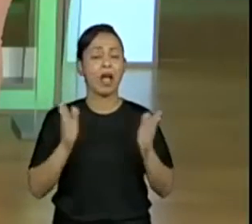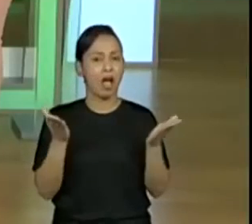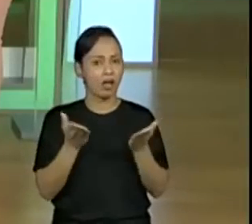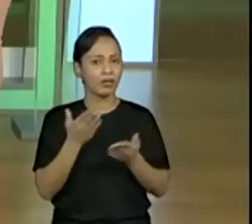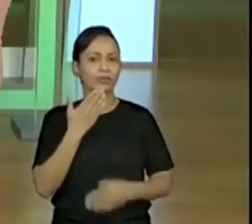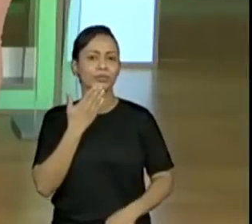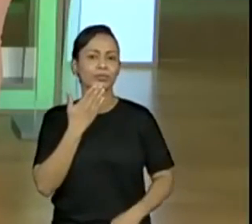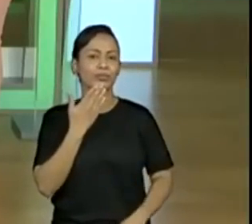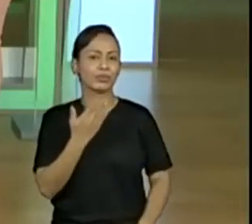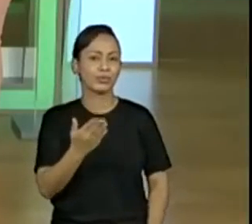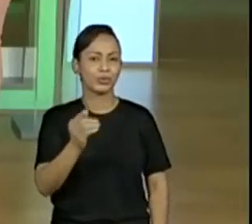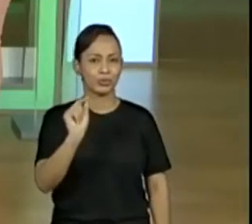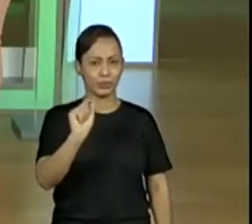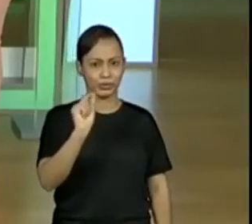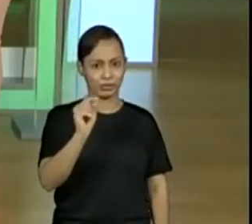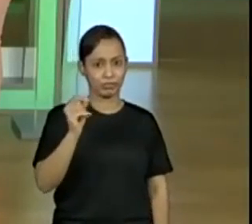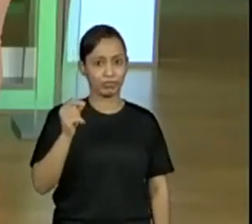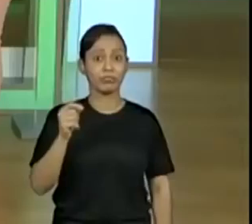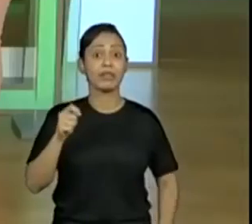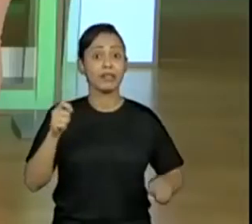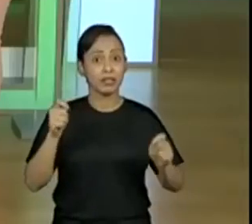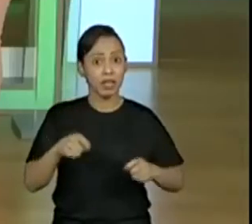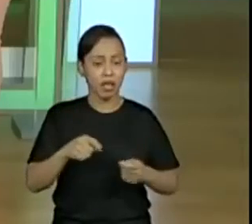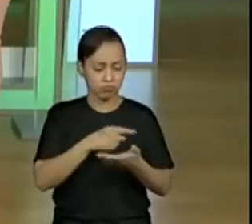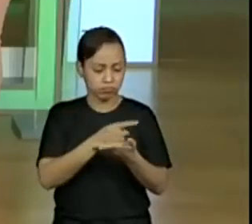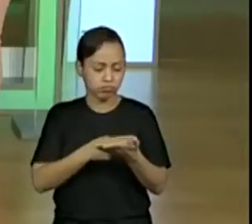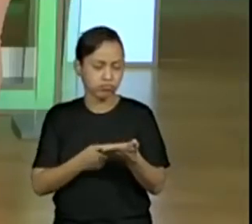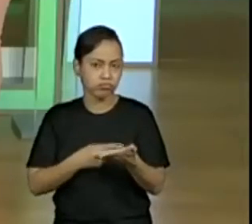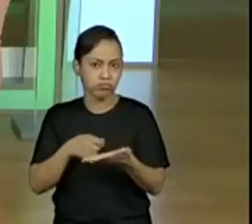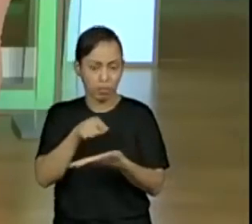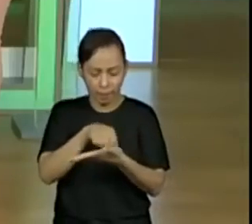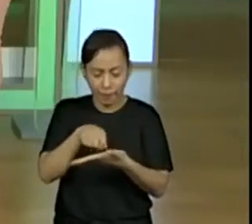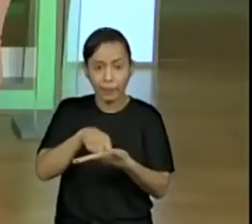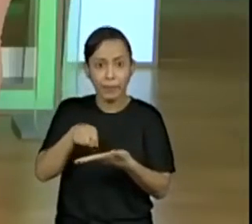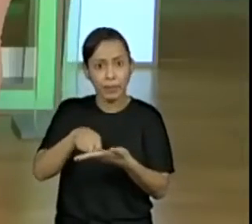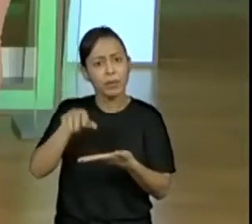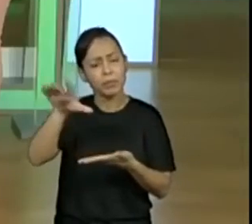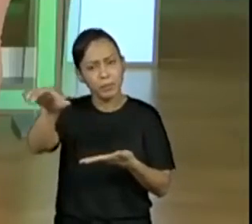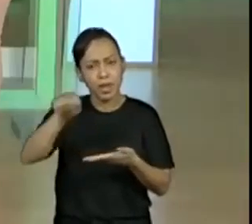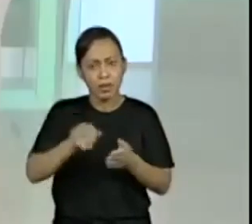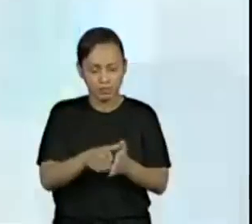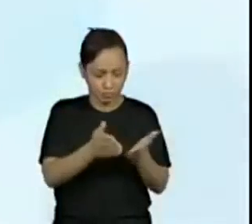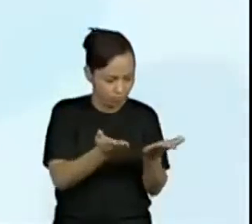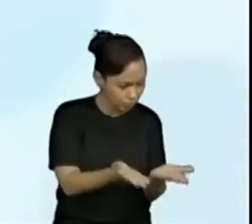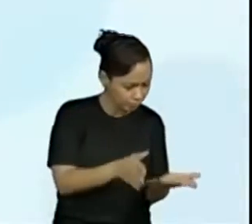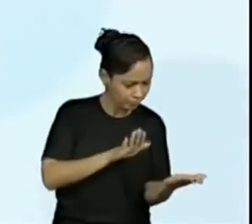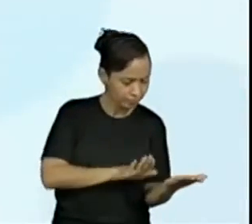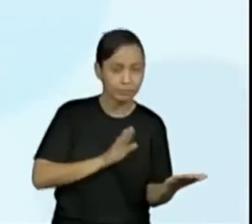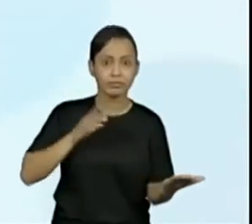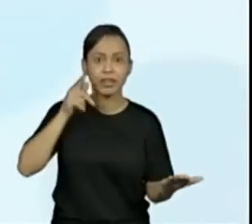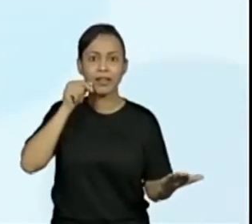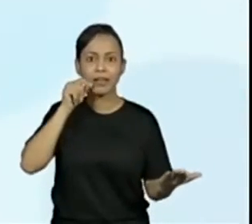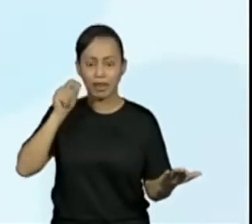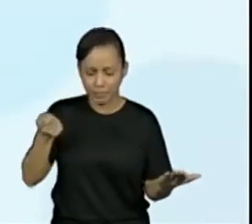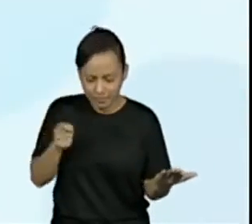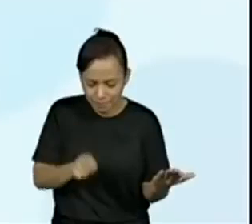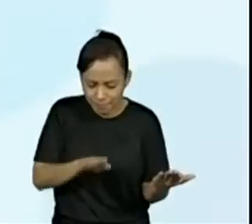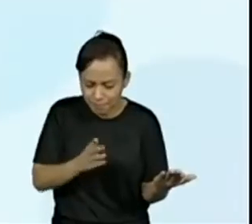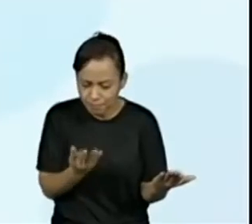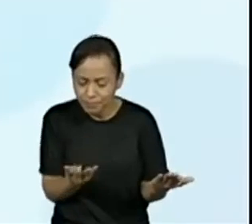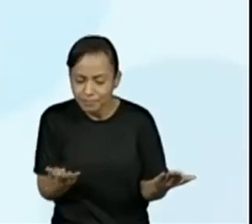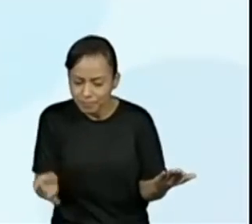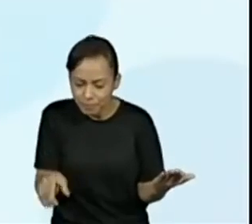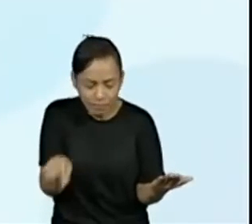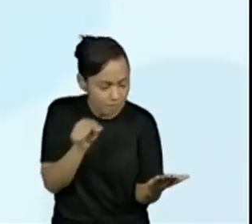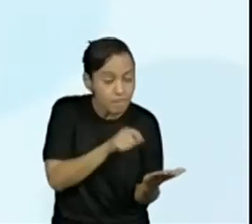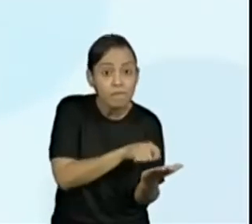Deixem separado o material que vocês sempre estão acostumados a deixar, que é o caderno, é o lápis. Quem tiver